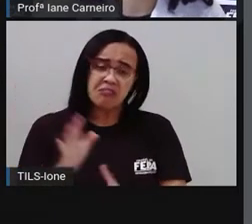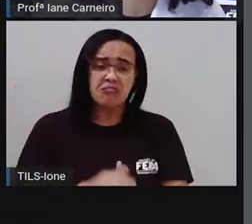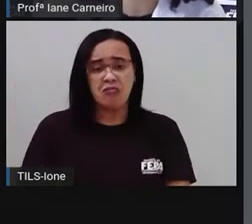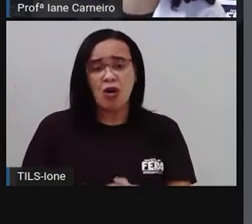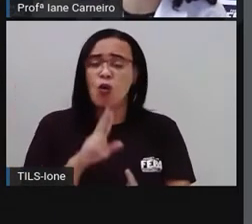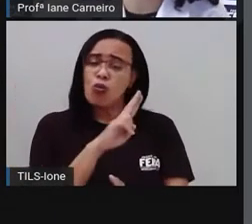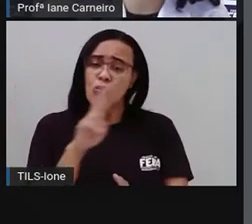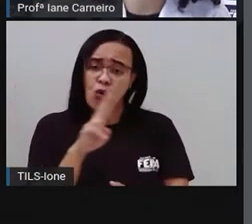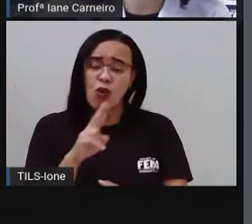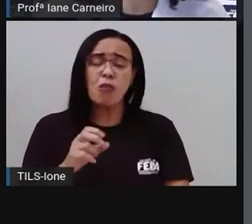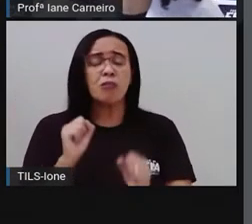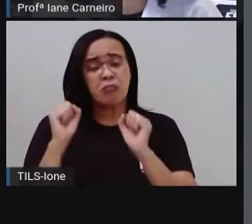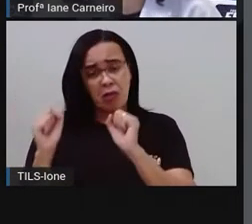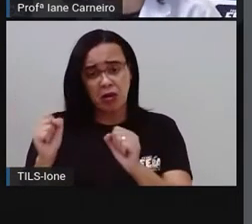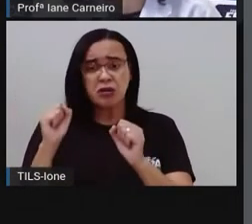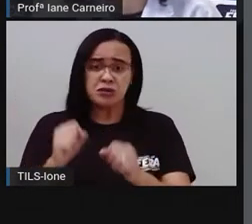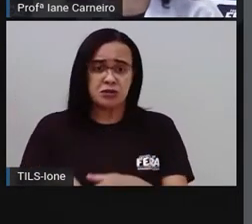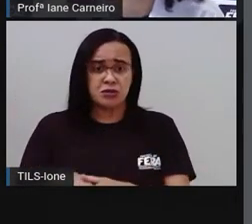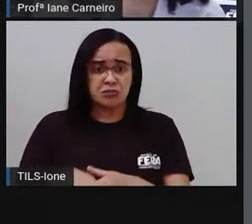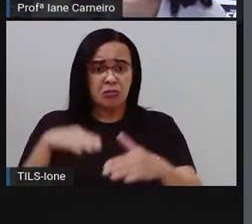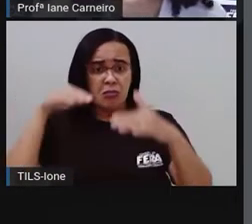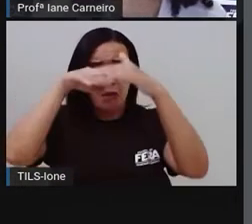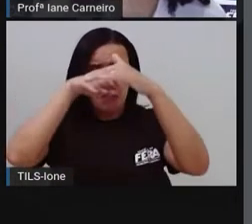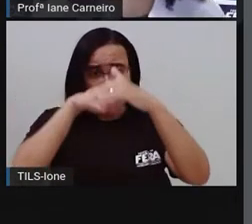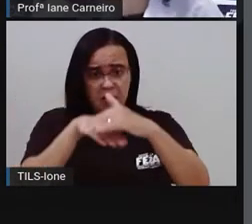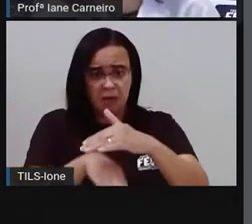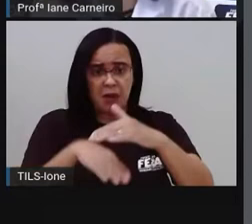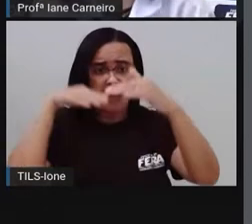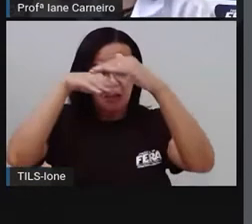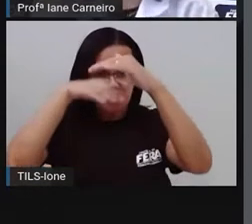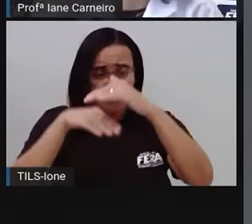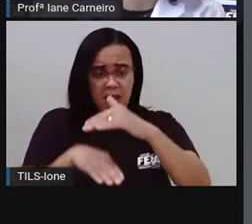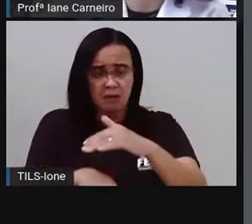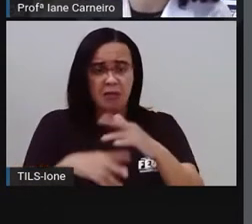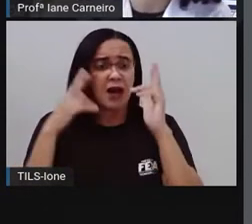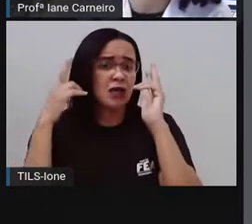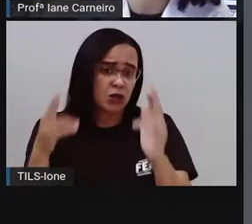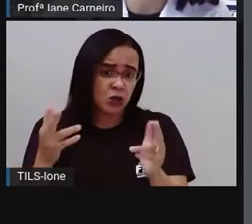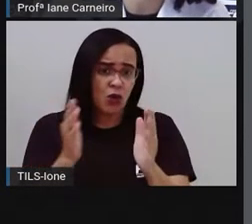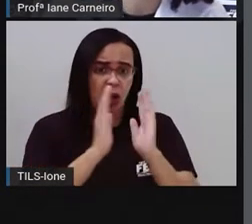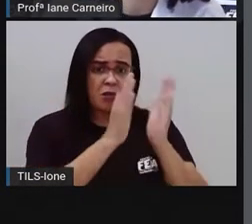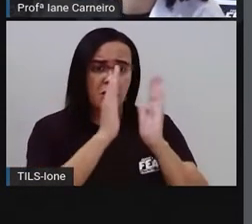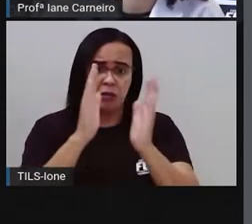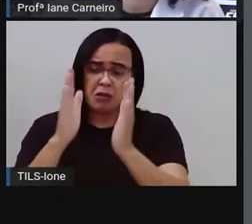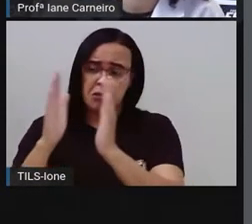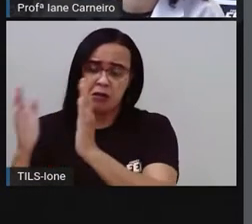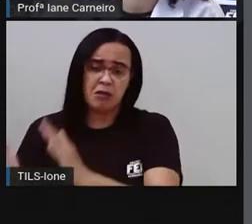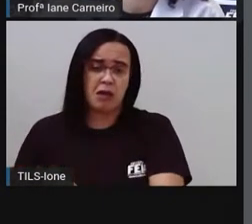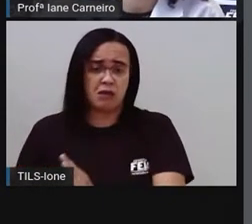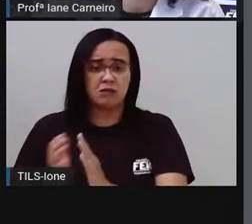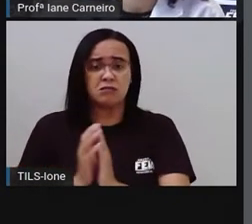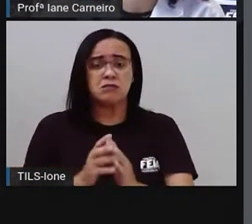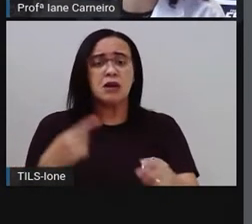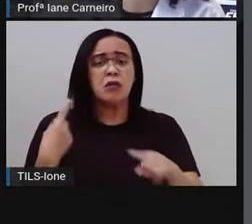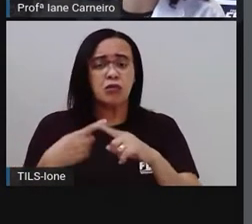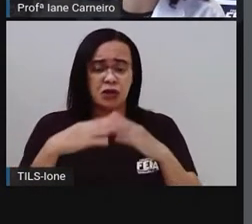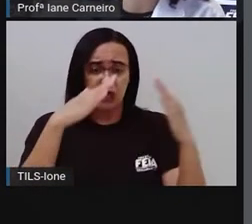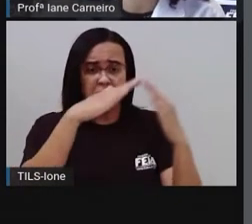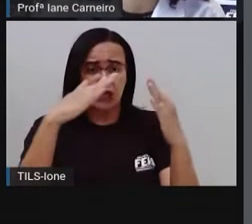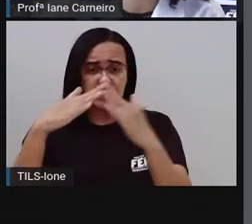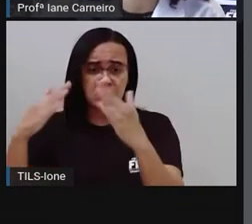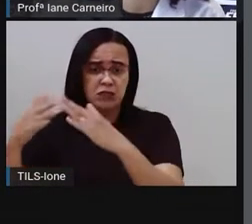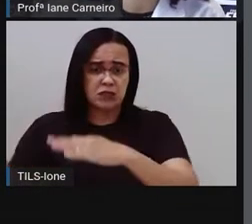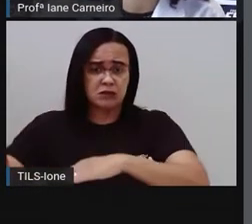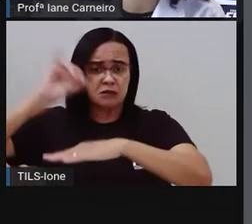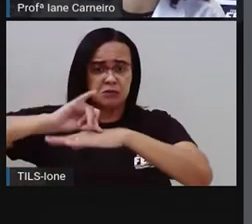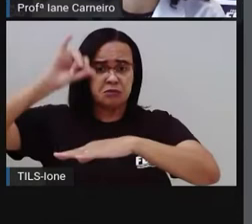Porque são uma porção de casas empilhadas, umas em cima das outras. Olha eu aqui,